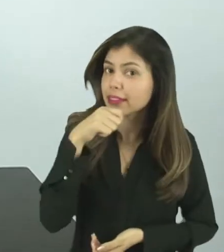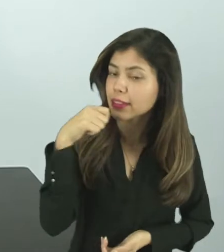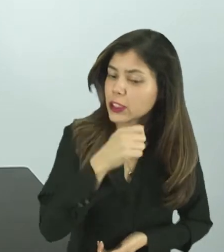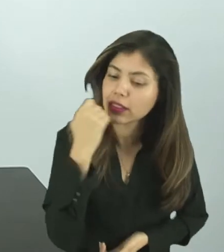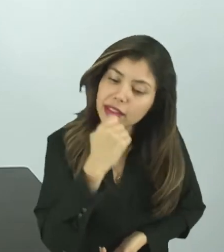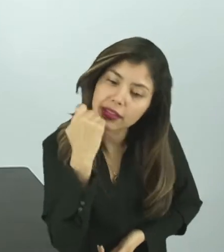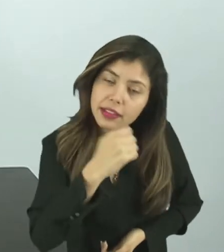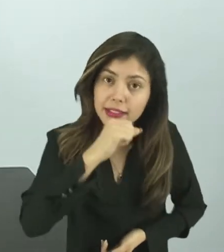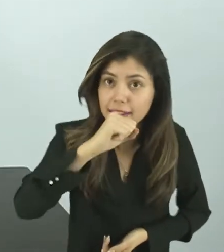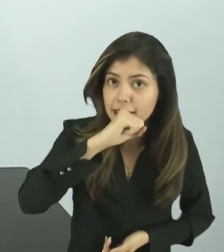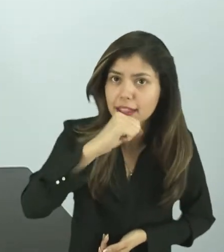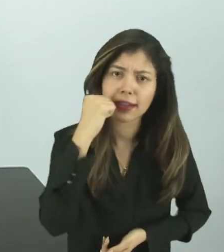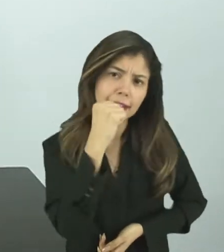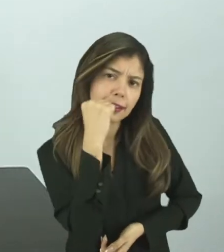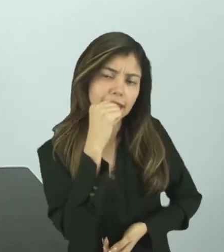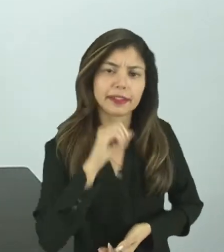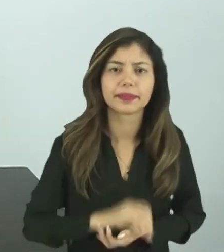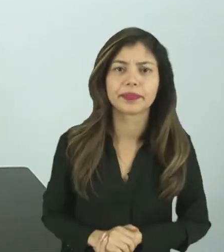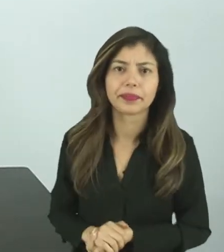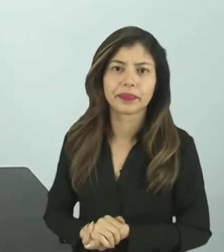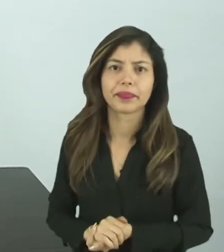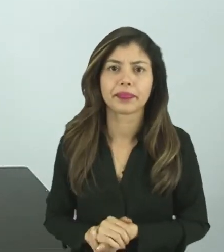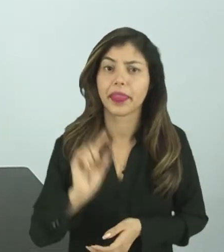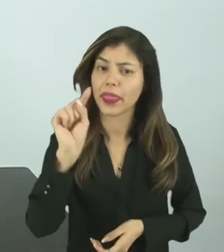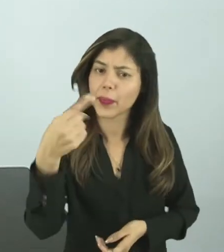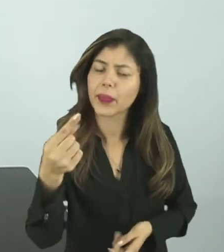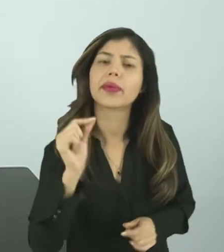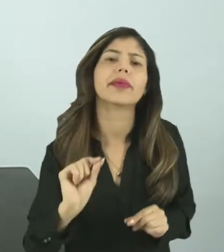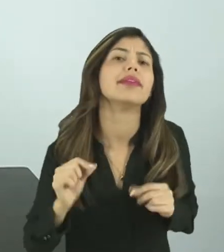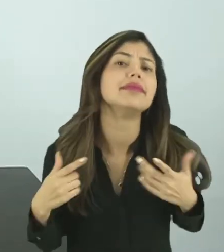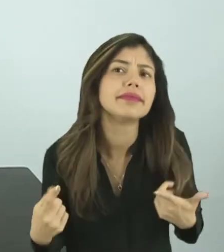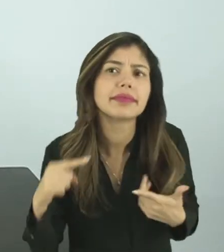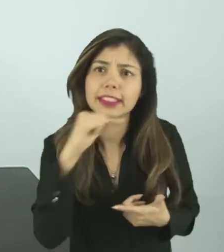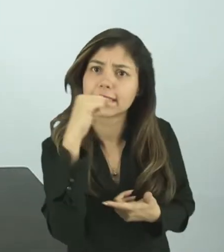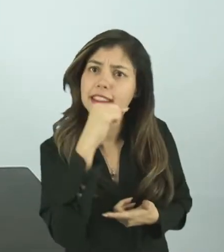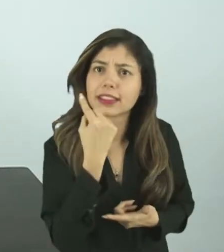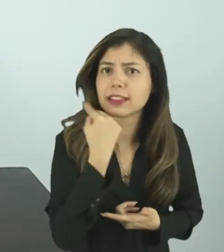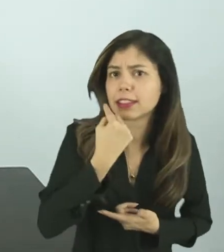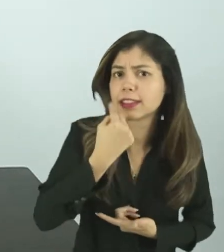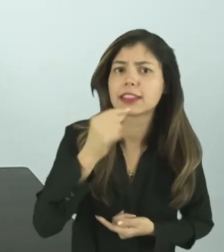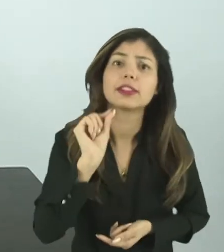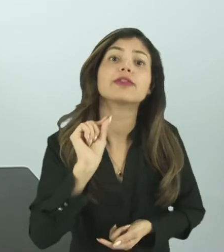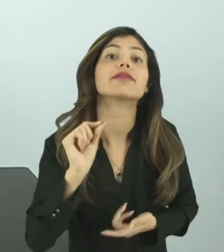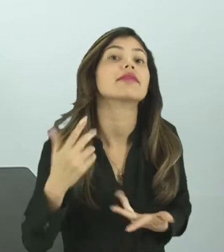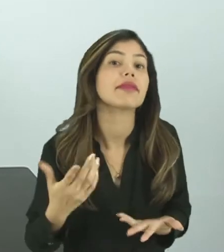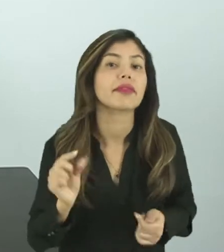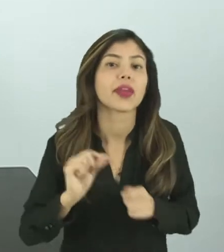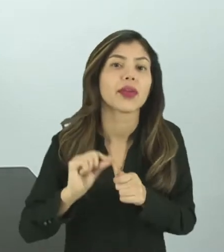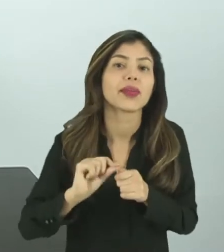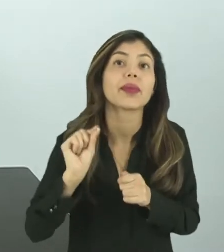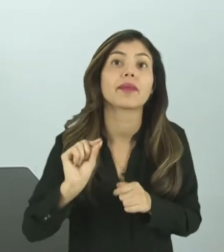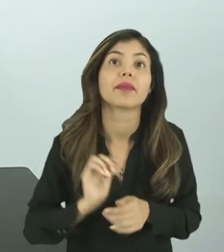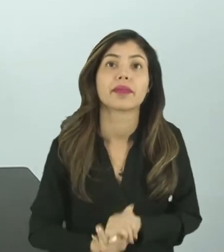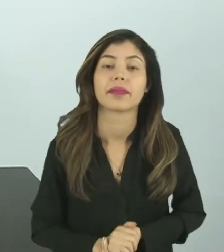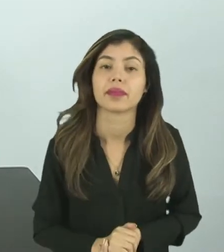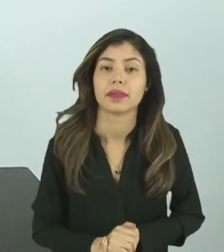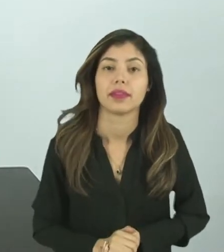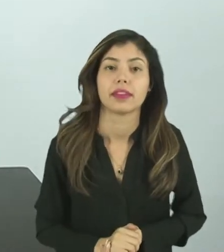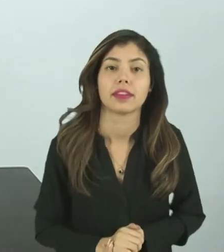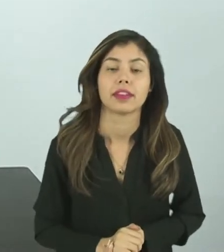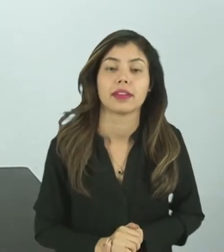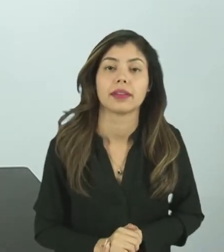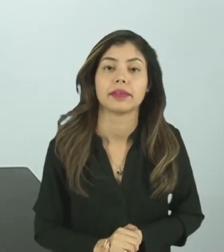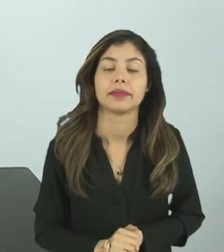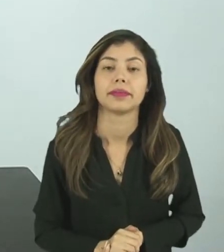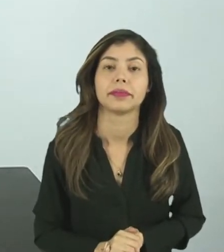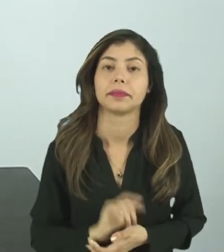os dentes. E aí, depois que vocês escovam os dentes, o que mais vocês fazem? Vamos